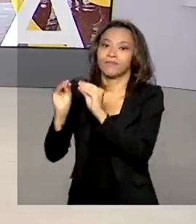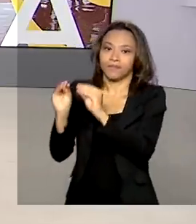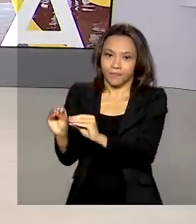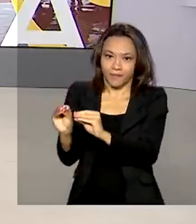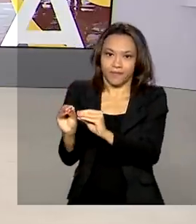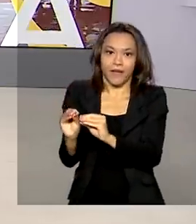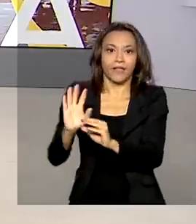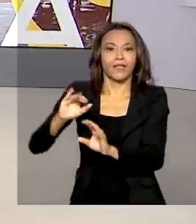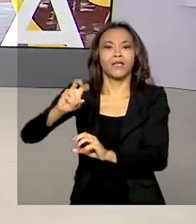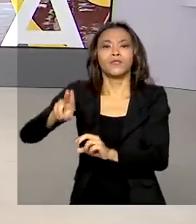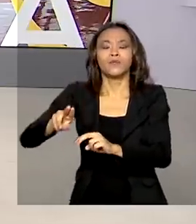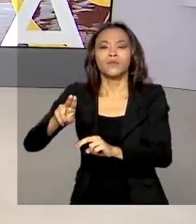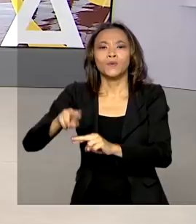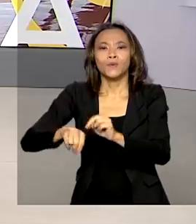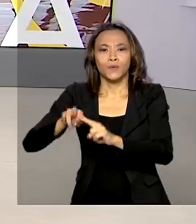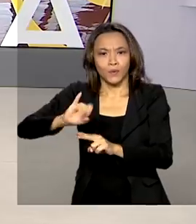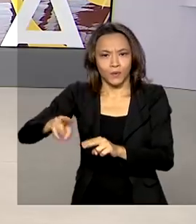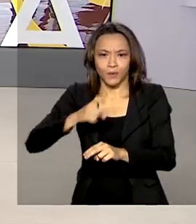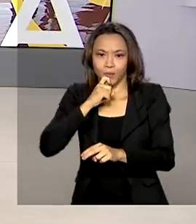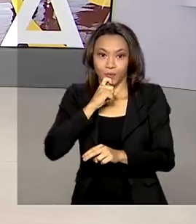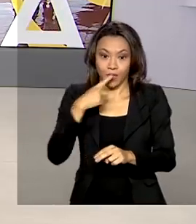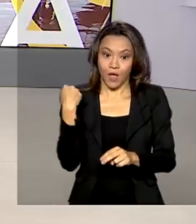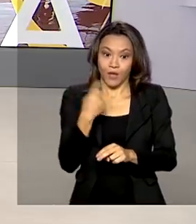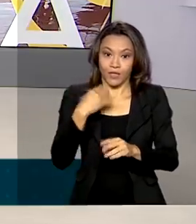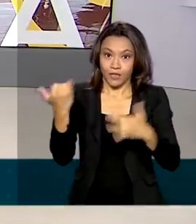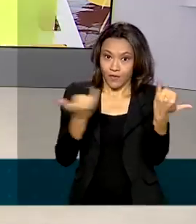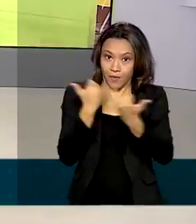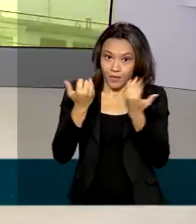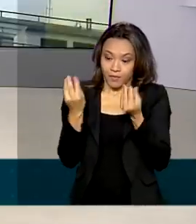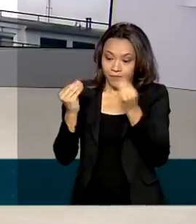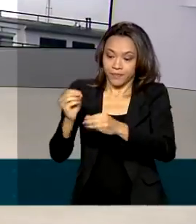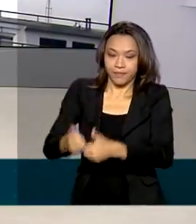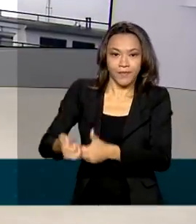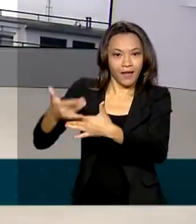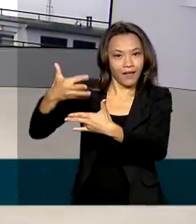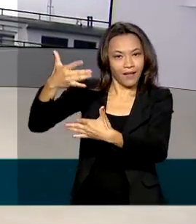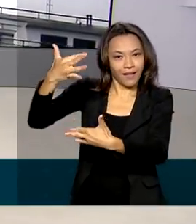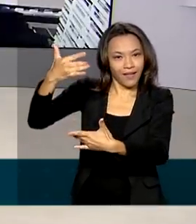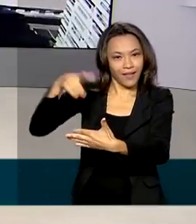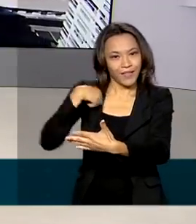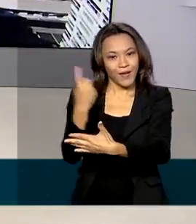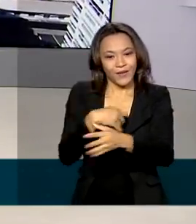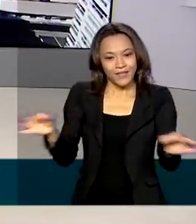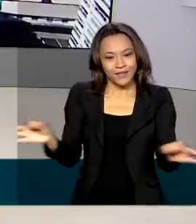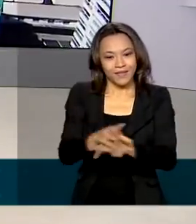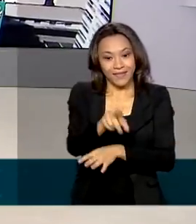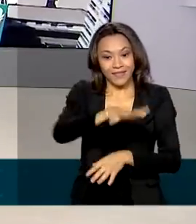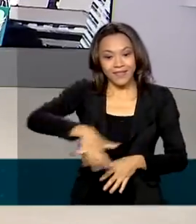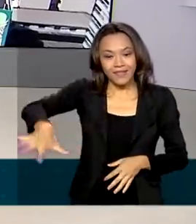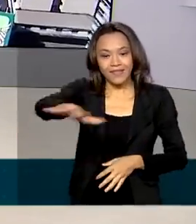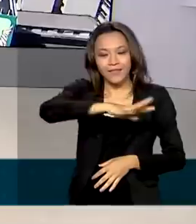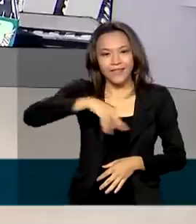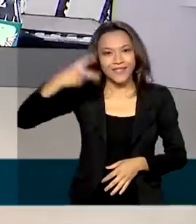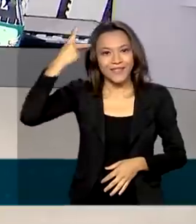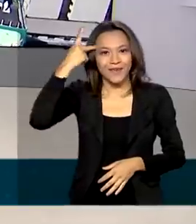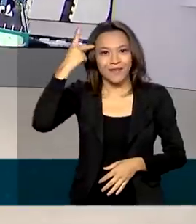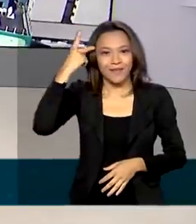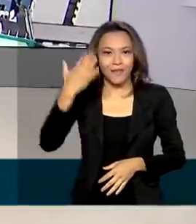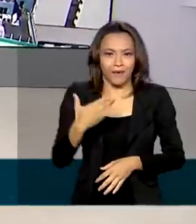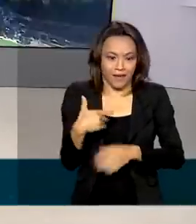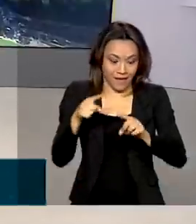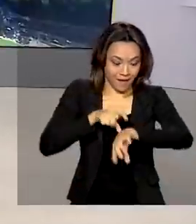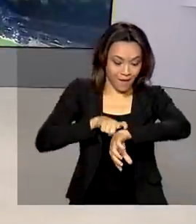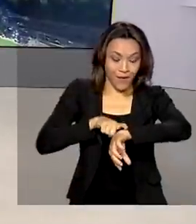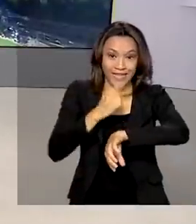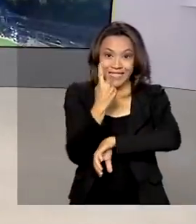As reportagens de hoje também estão nas nossas redes sociais. O Brasil em Dia encerra com imagens de São Paulo. Neste momento, faz